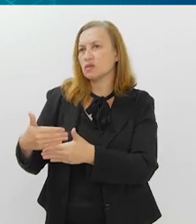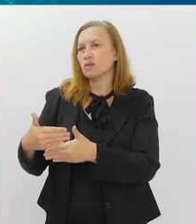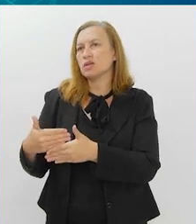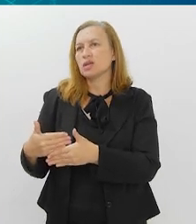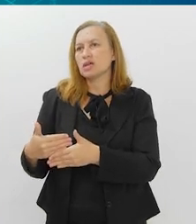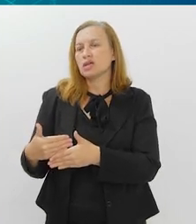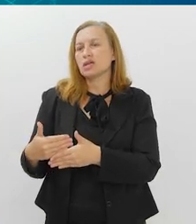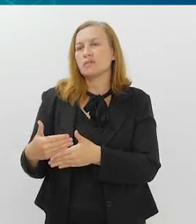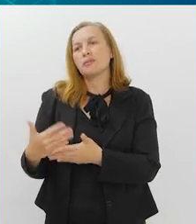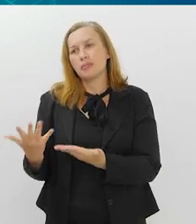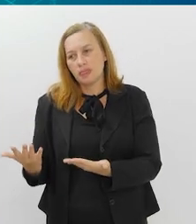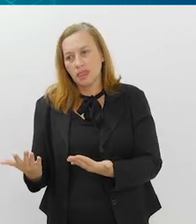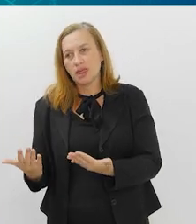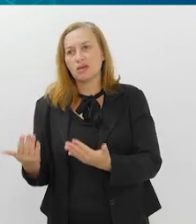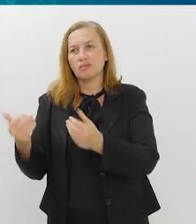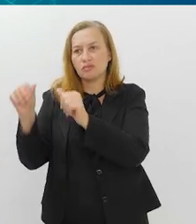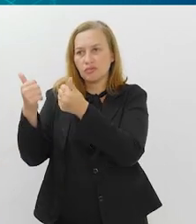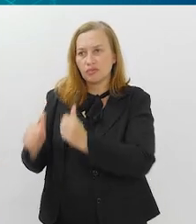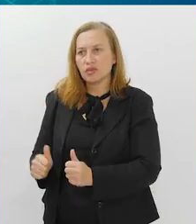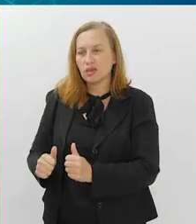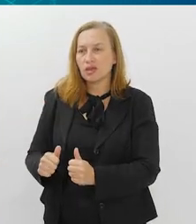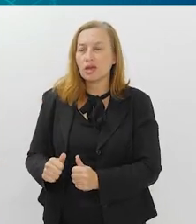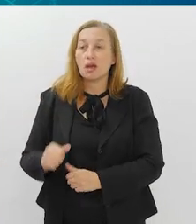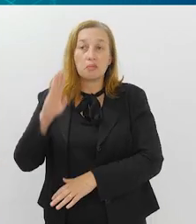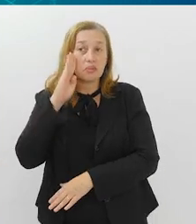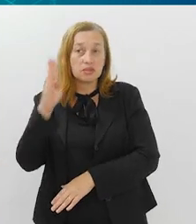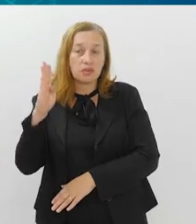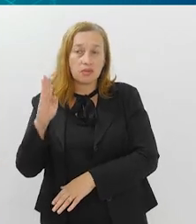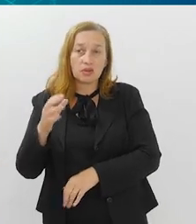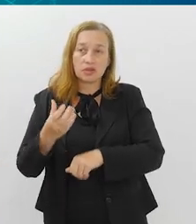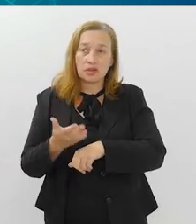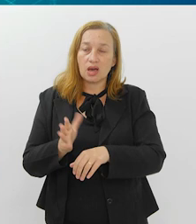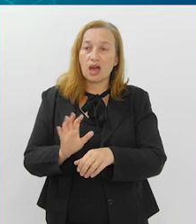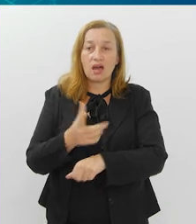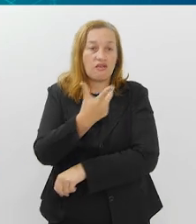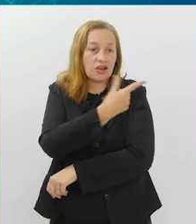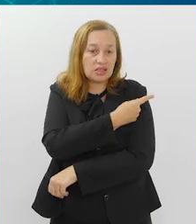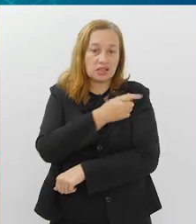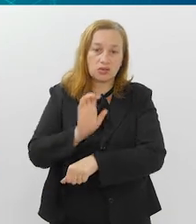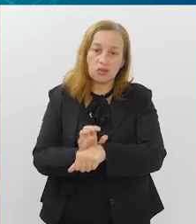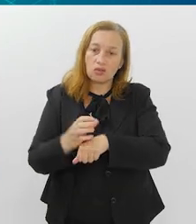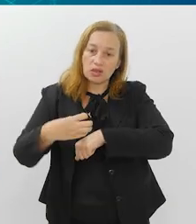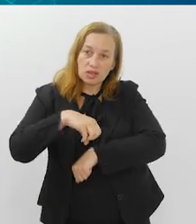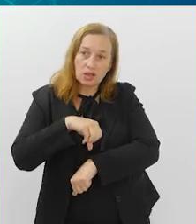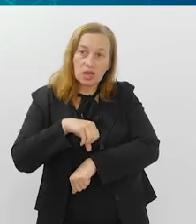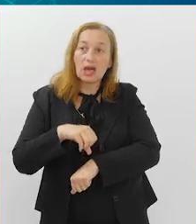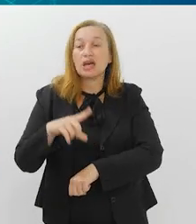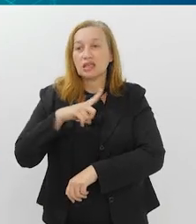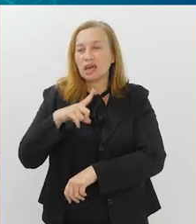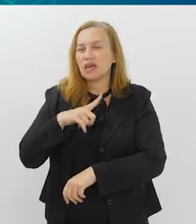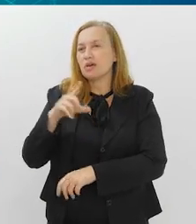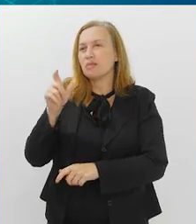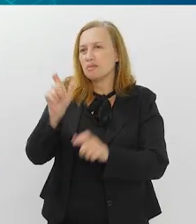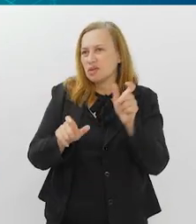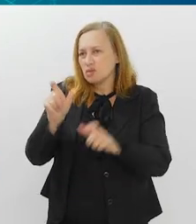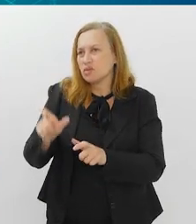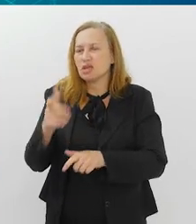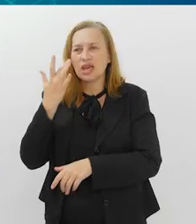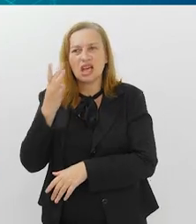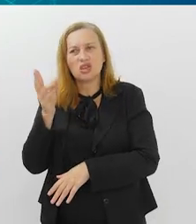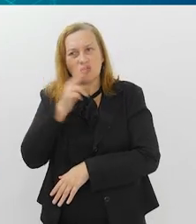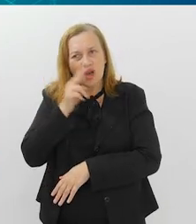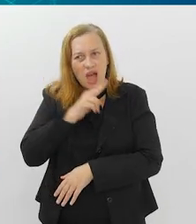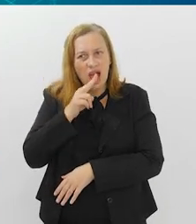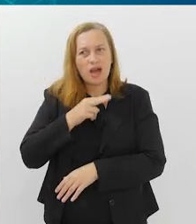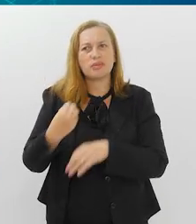inclusive, as vacinas contra a Covid-19, né, que é, tem gente que ainda acha que foram muito rápidas e